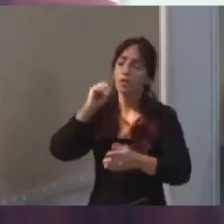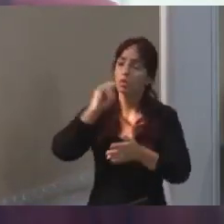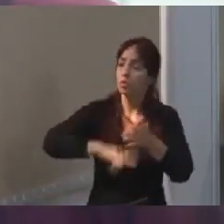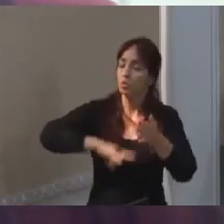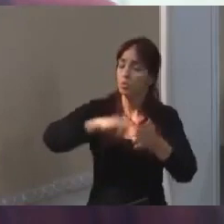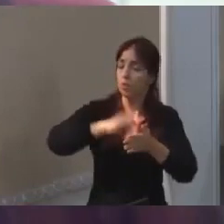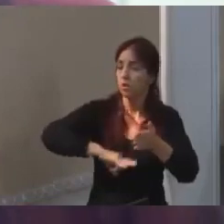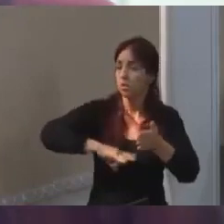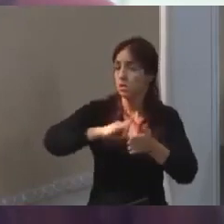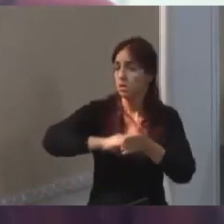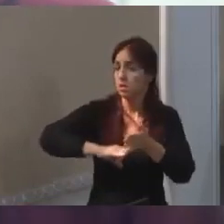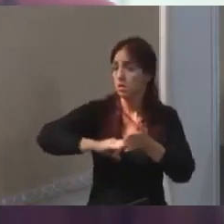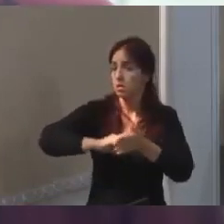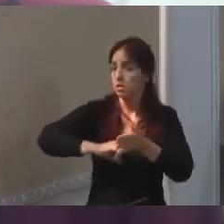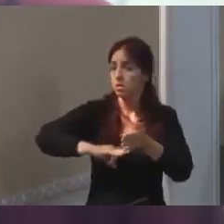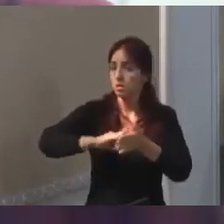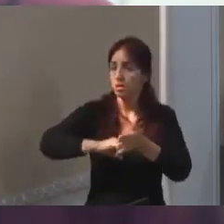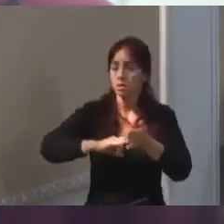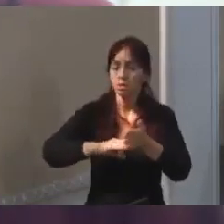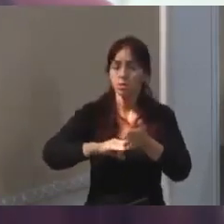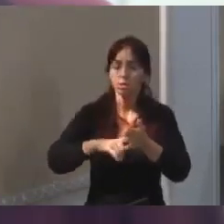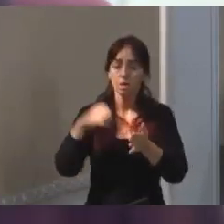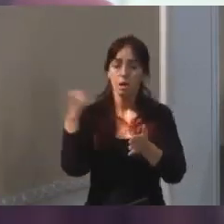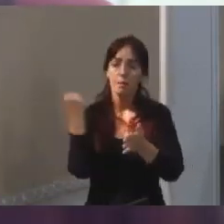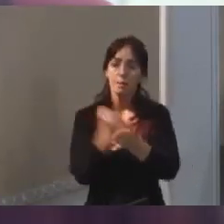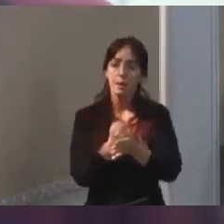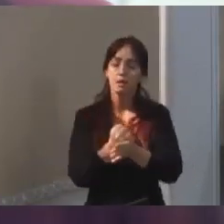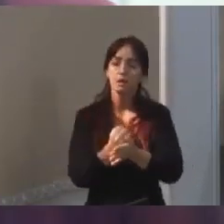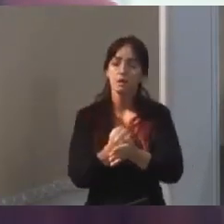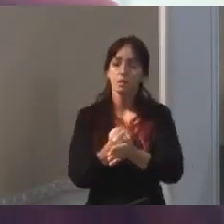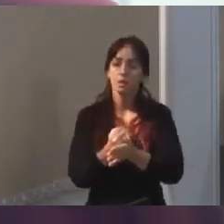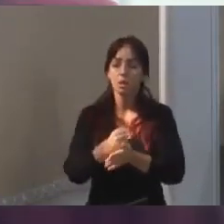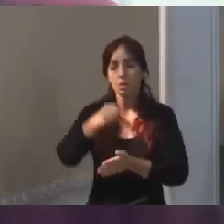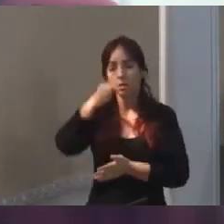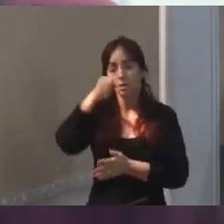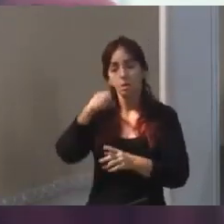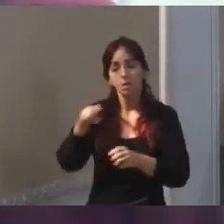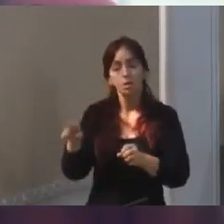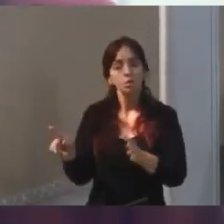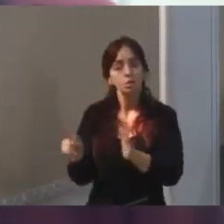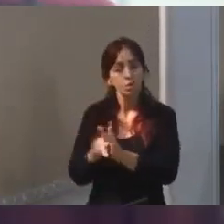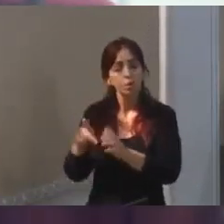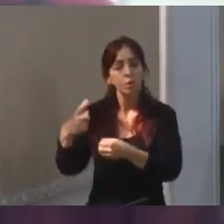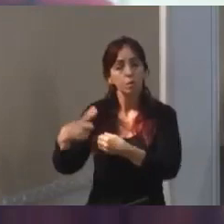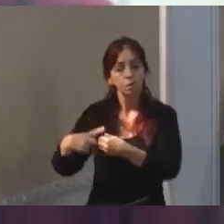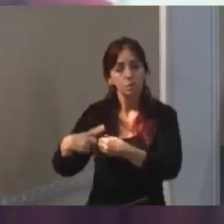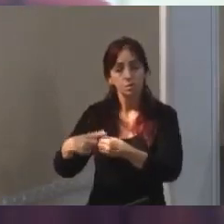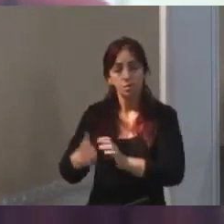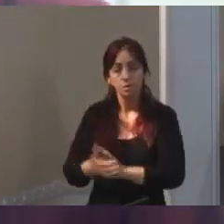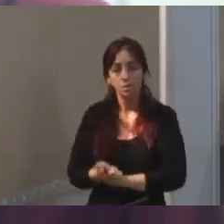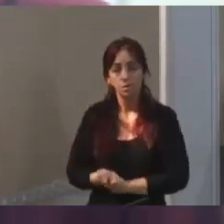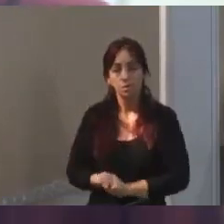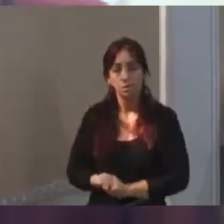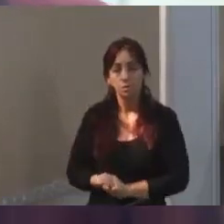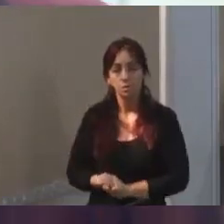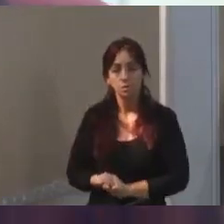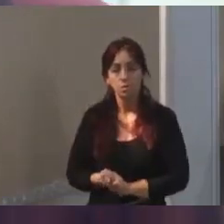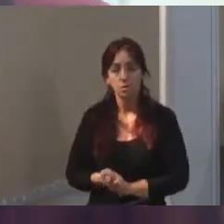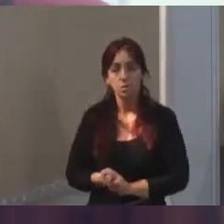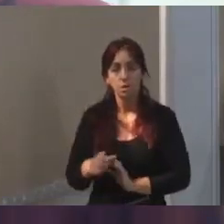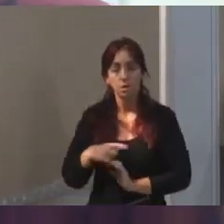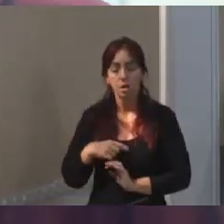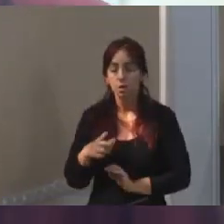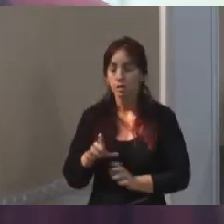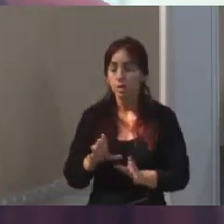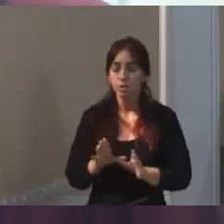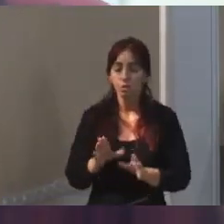de matrícula do município. Então, eu não estou com ele todos aqui na minha mão, mas